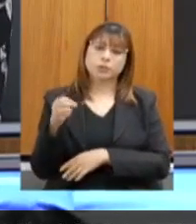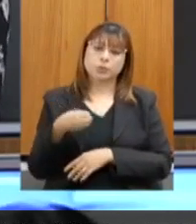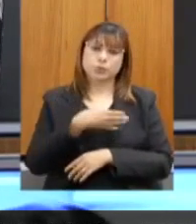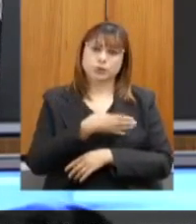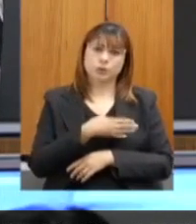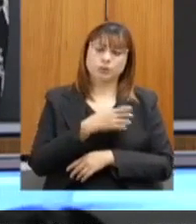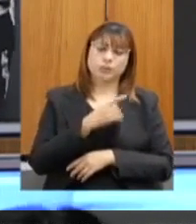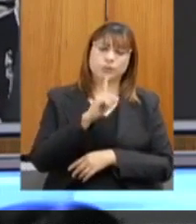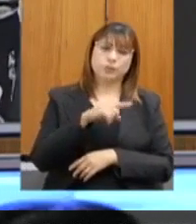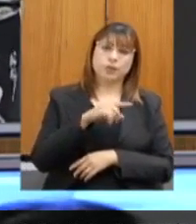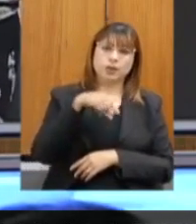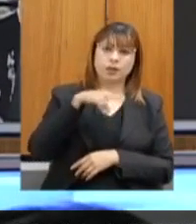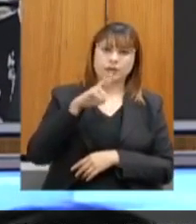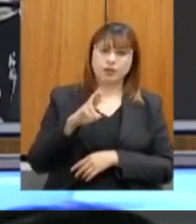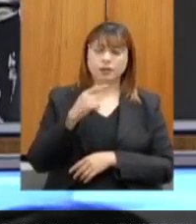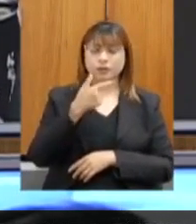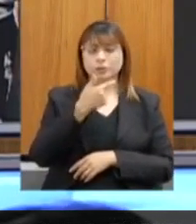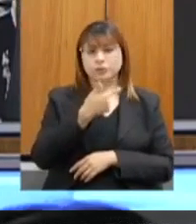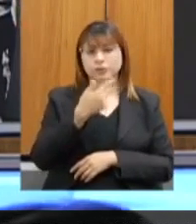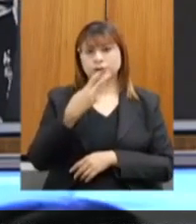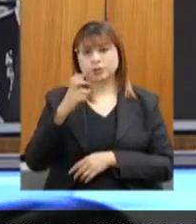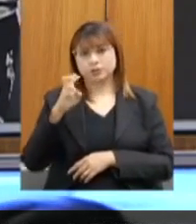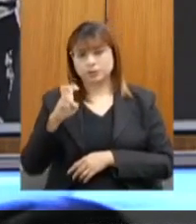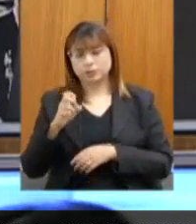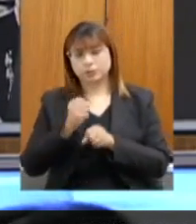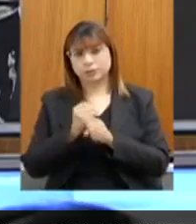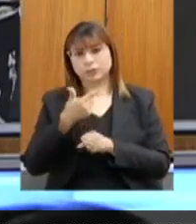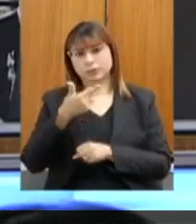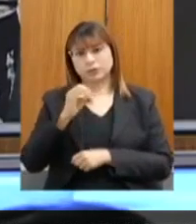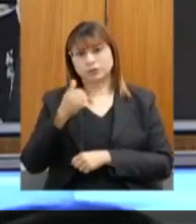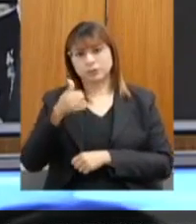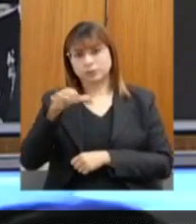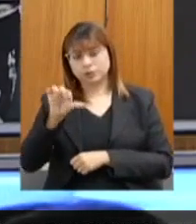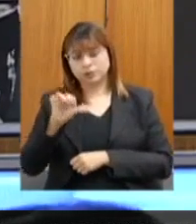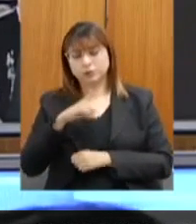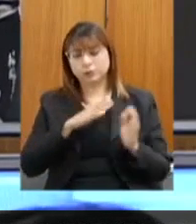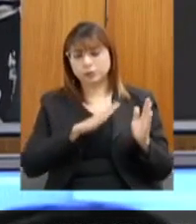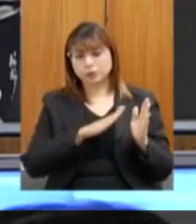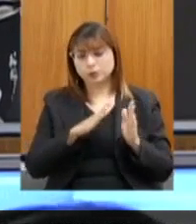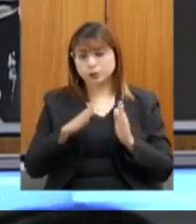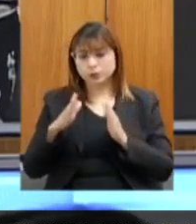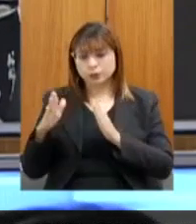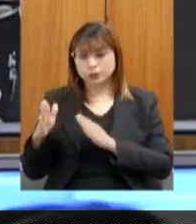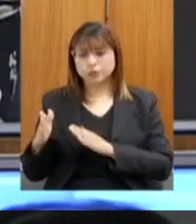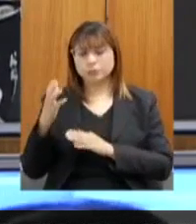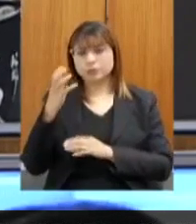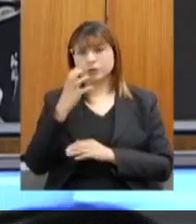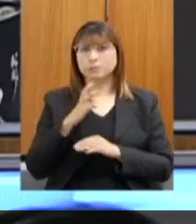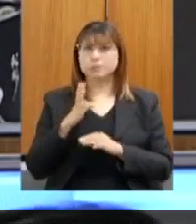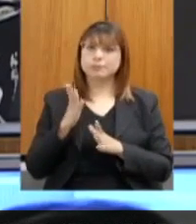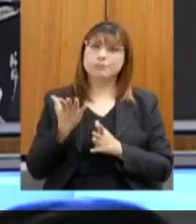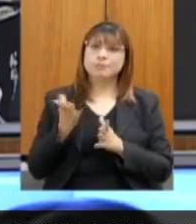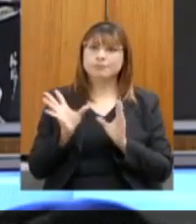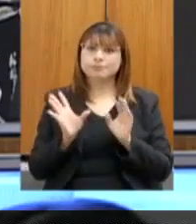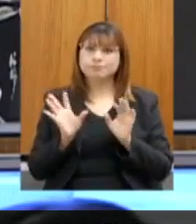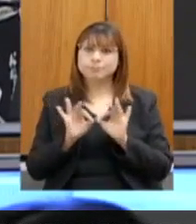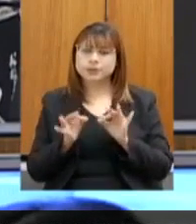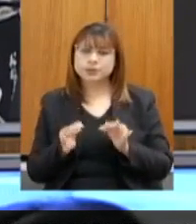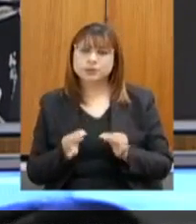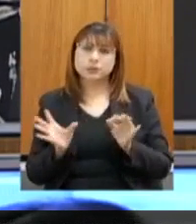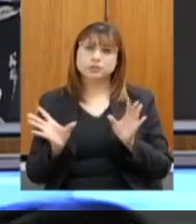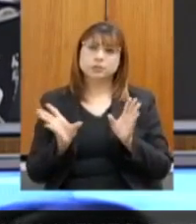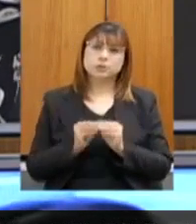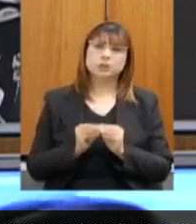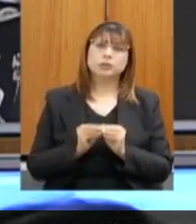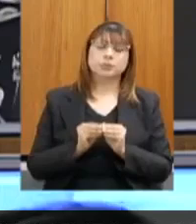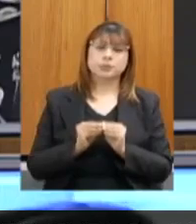235 de 2019, que traz um processo mais célebre, mais simplificado para energias renováveis.